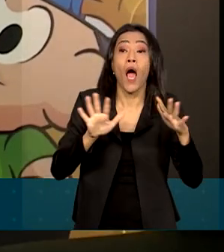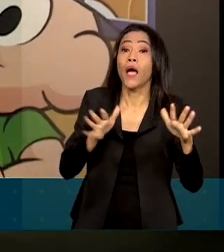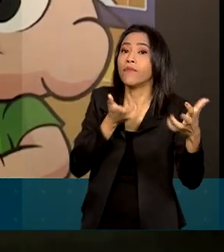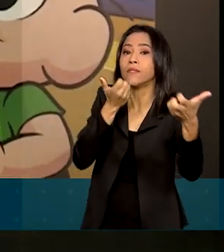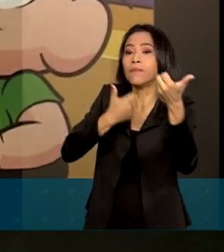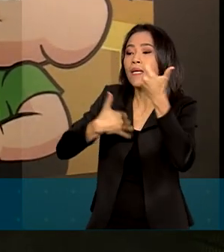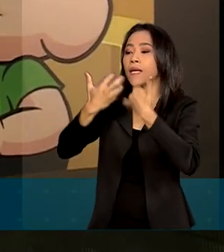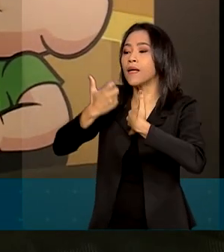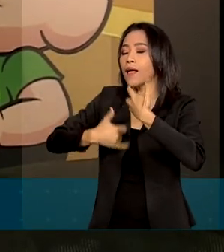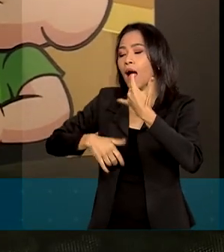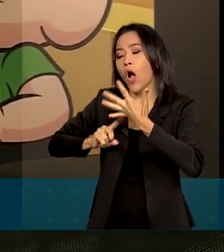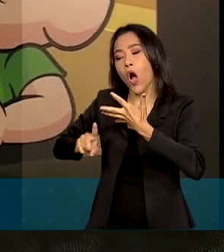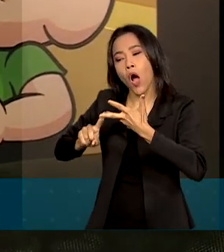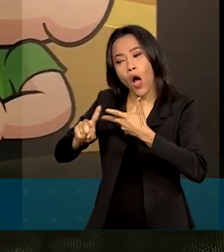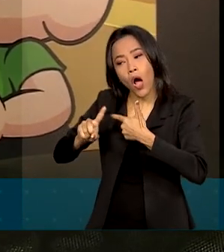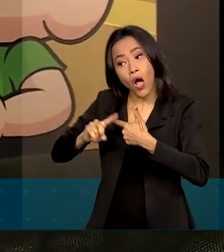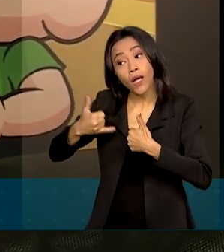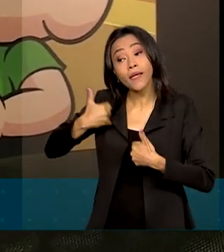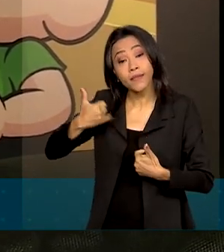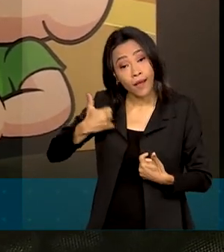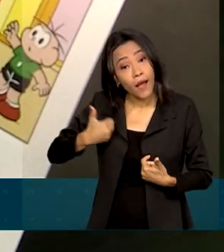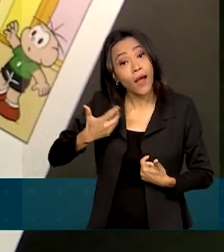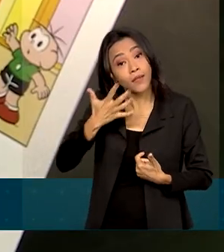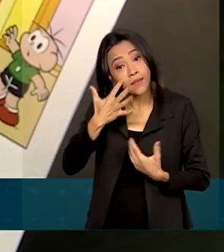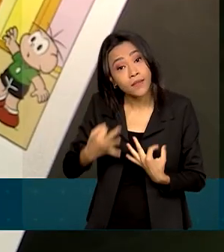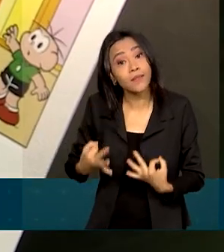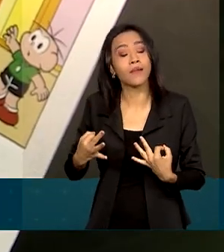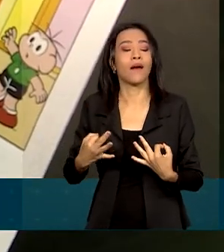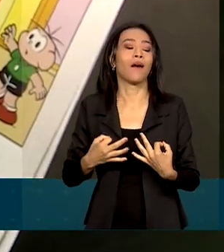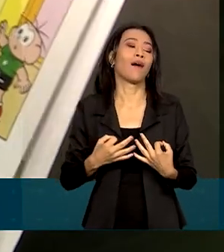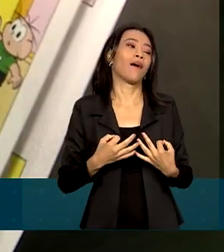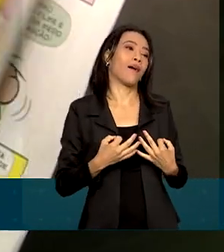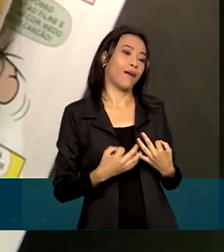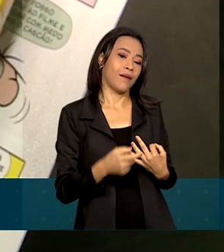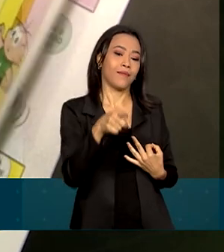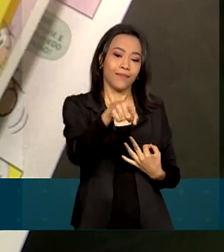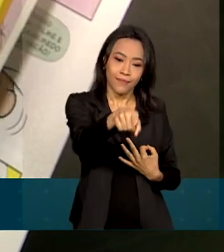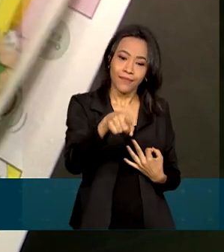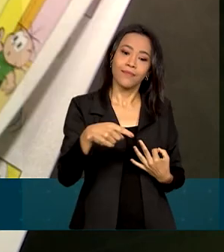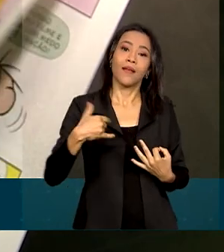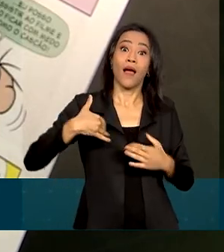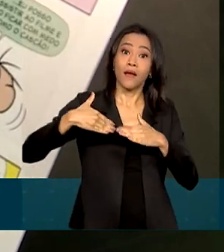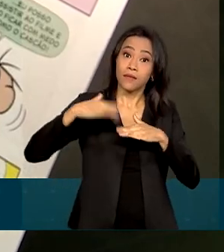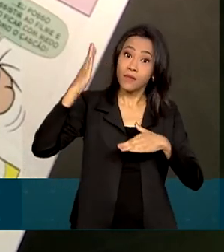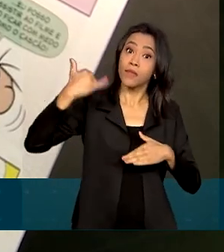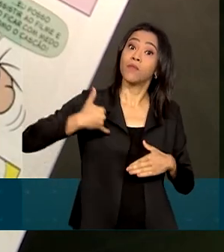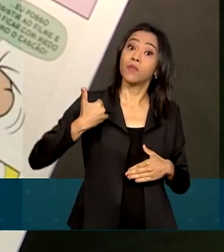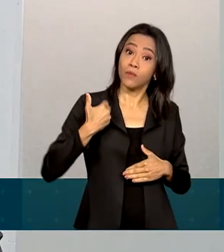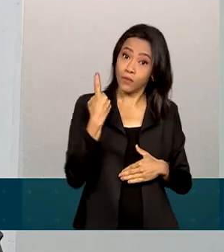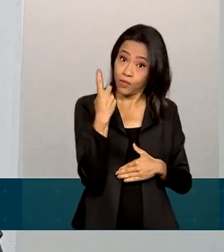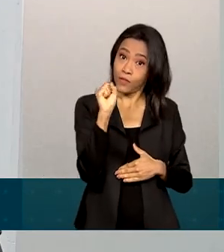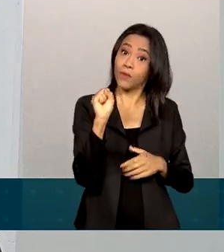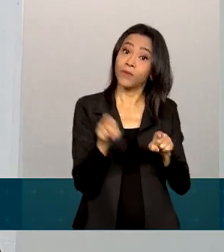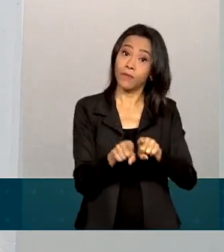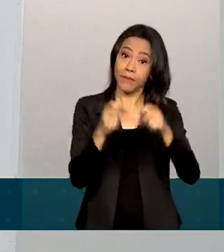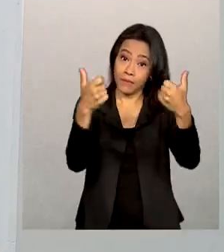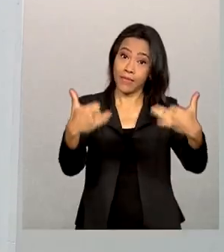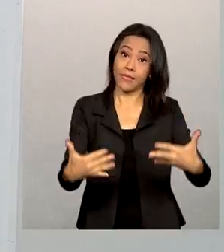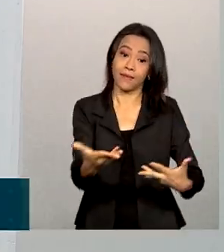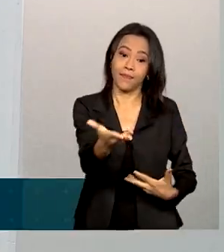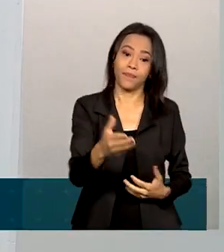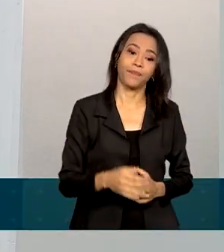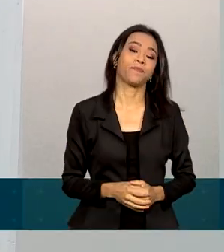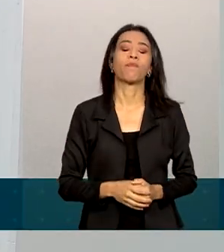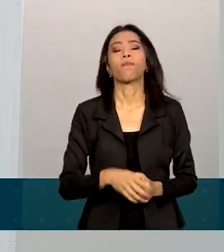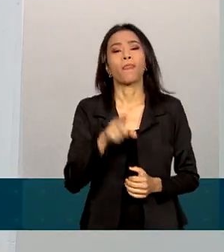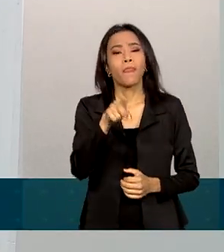funcionam as diversas classificações das obras. Da livre até acima dos 18 anos. A classificação indicativa,